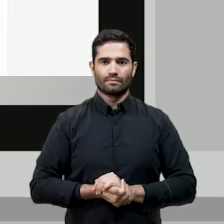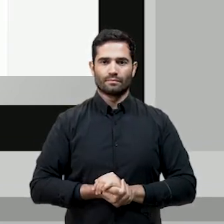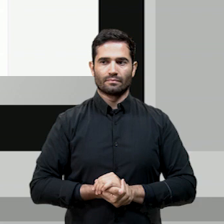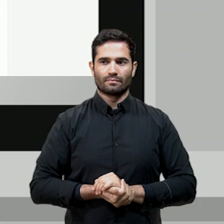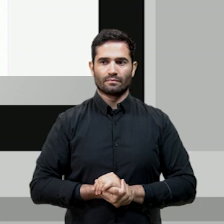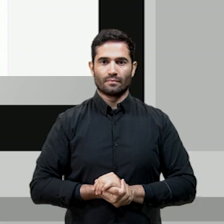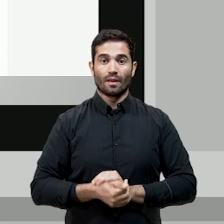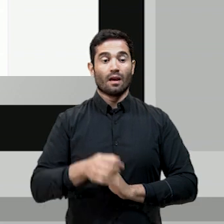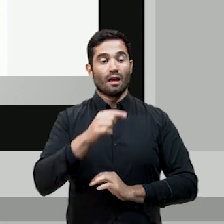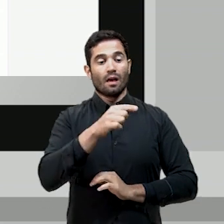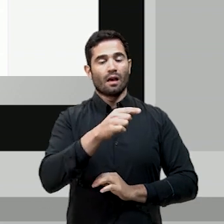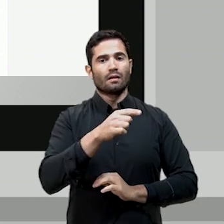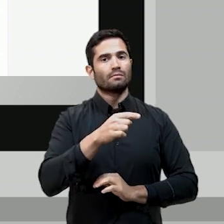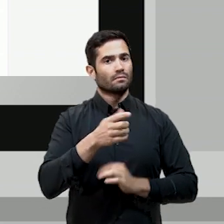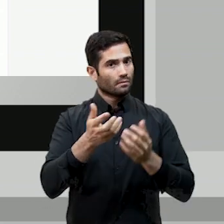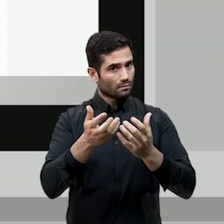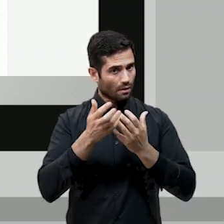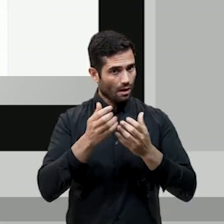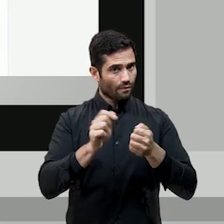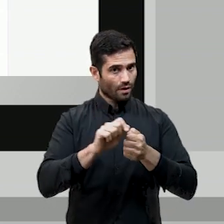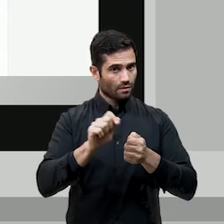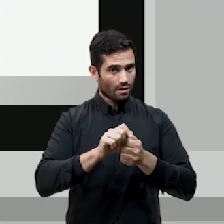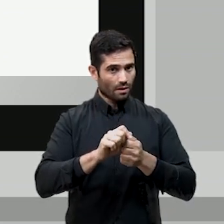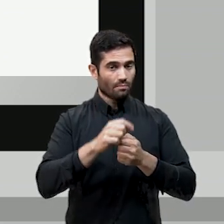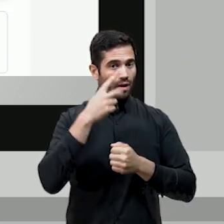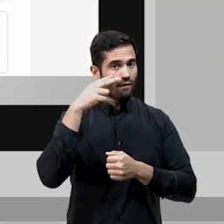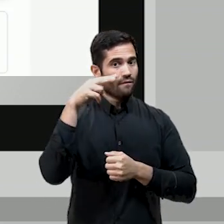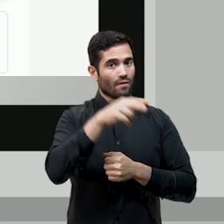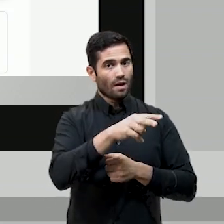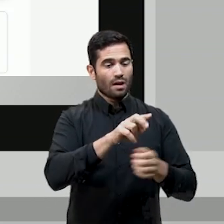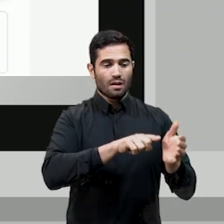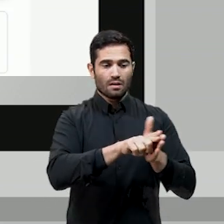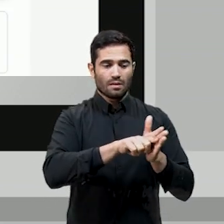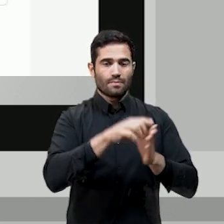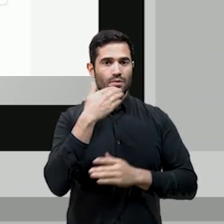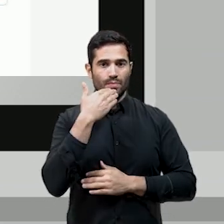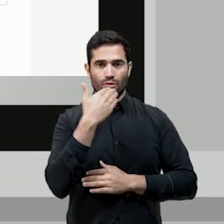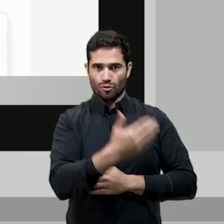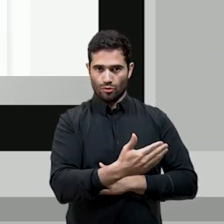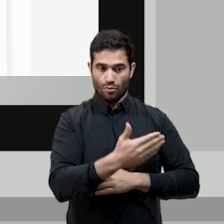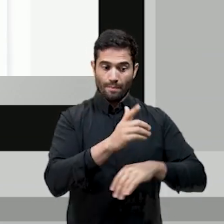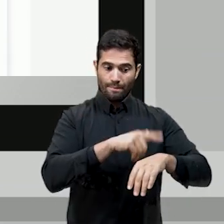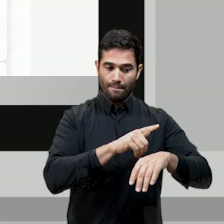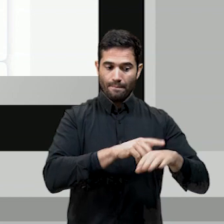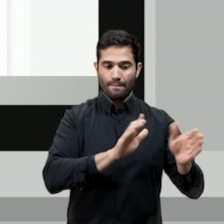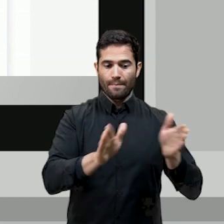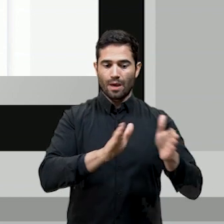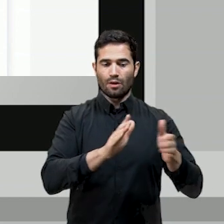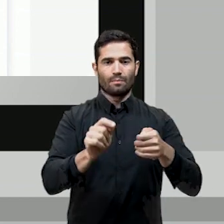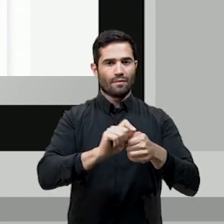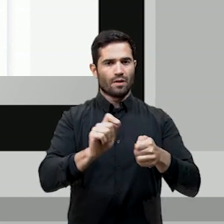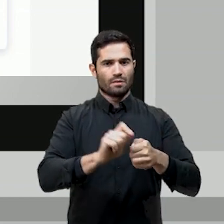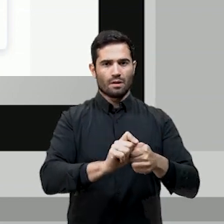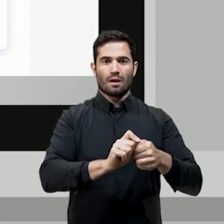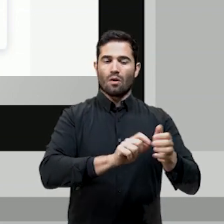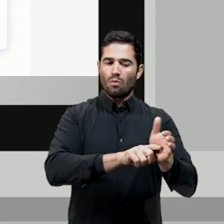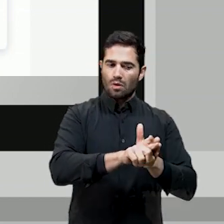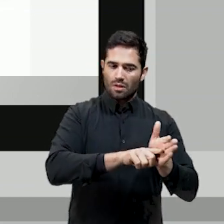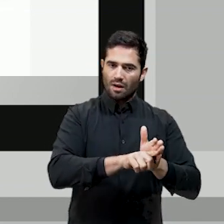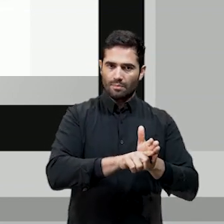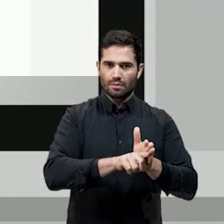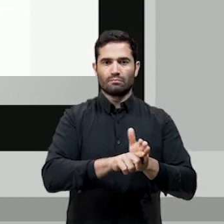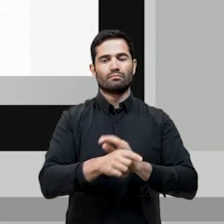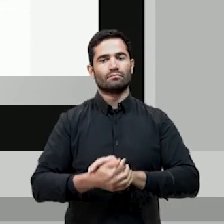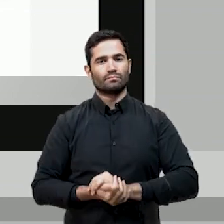Clique em Decidir sobre a Realização para verificar os exames solicitados, o período para a realização dos exames e da consulta